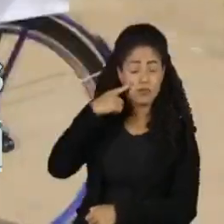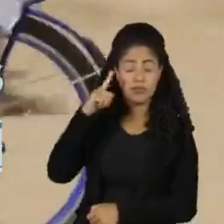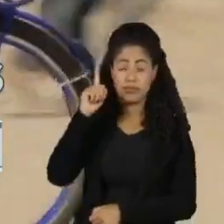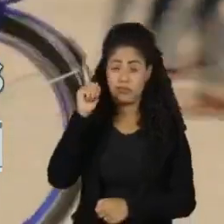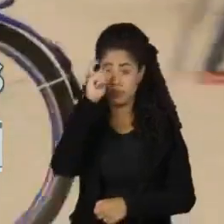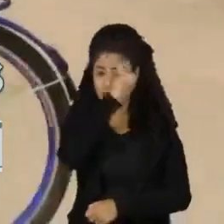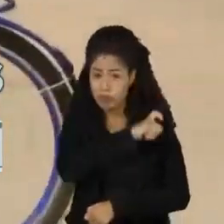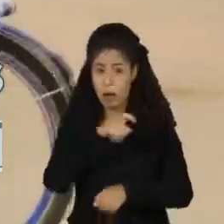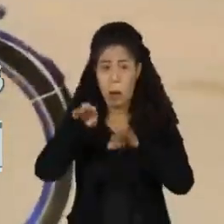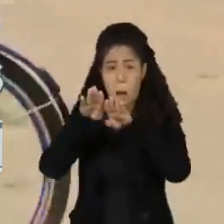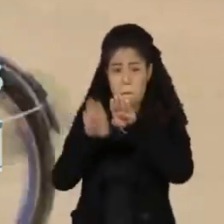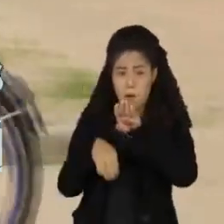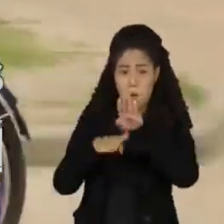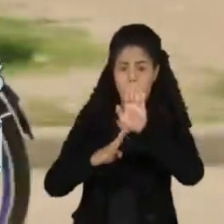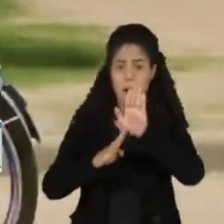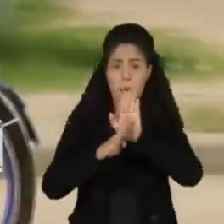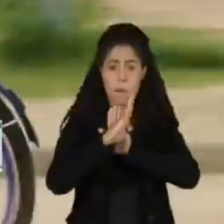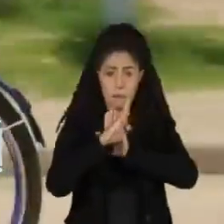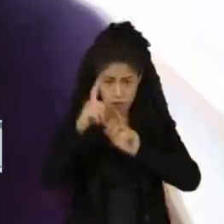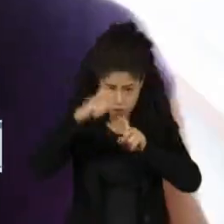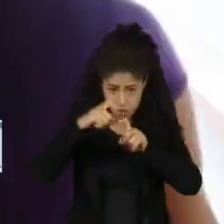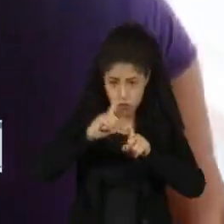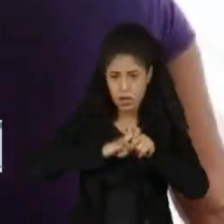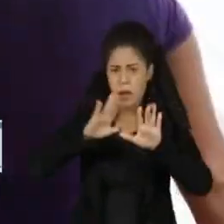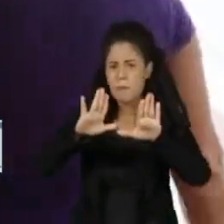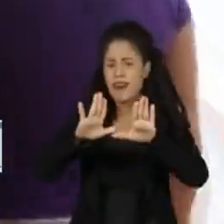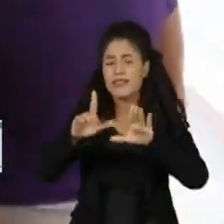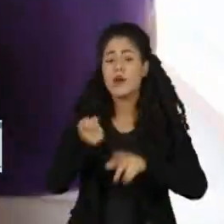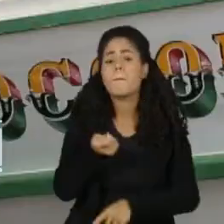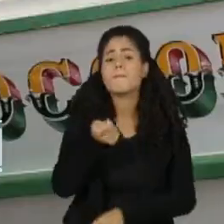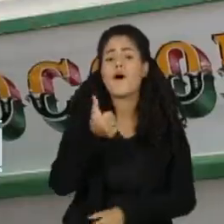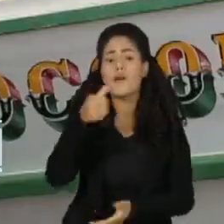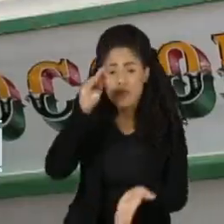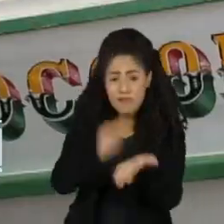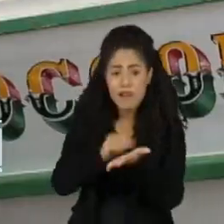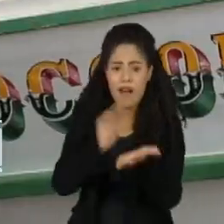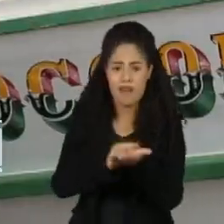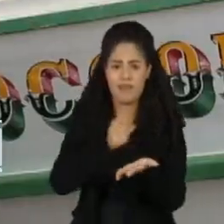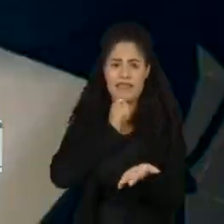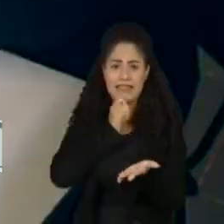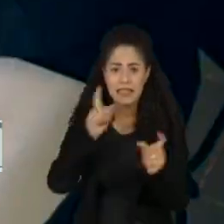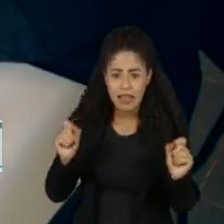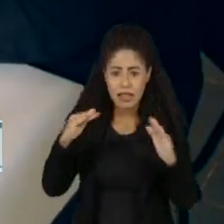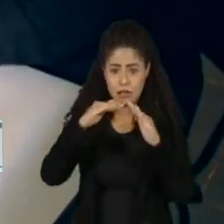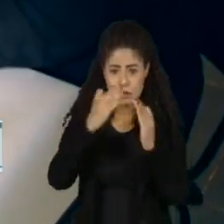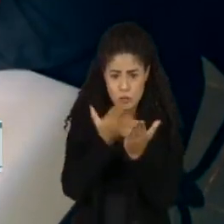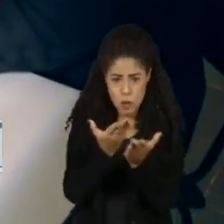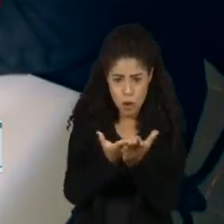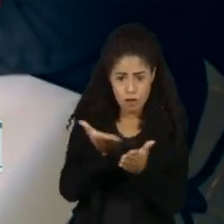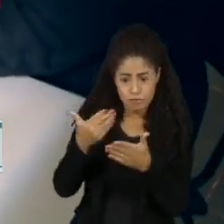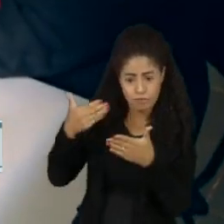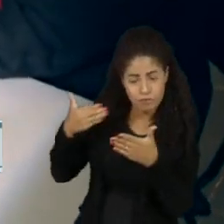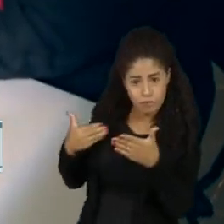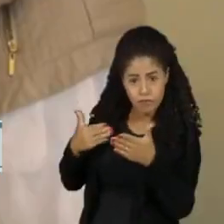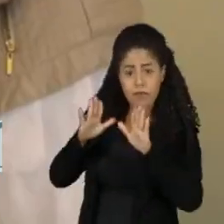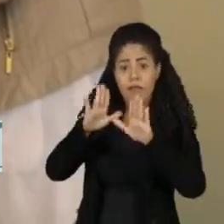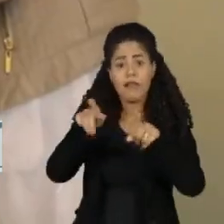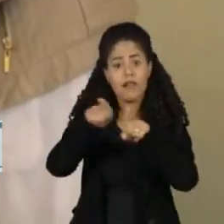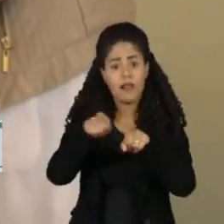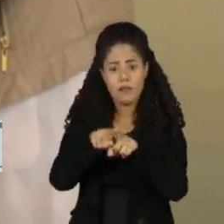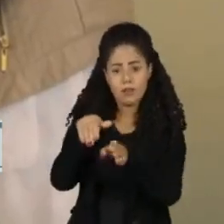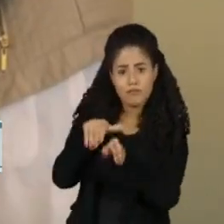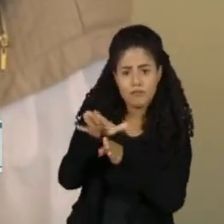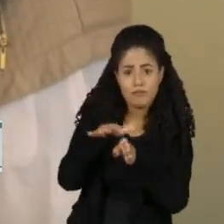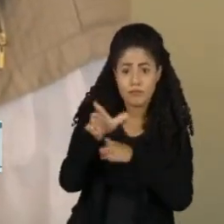desequilíbrio, apesar do aumento de médicos, que acompanhou o crescimento acelerado de escolas e vagas na última década. Para o Conselho